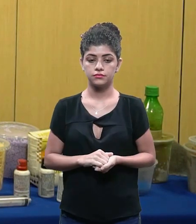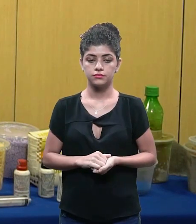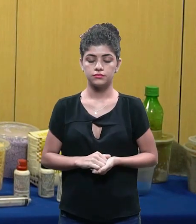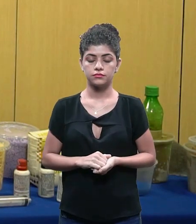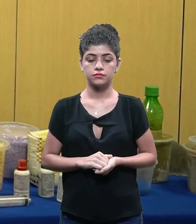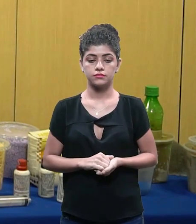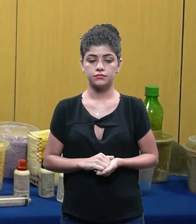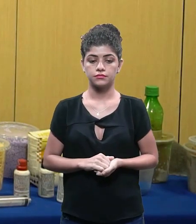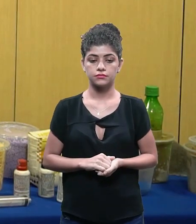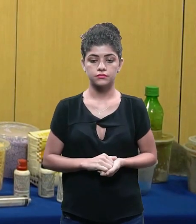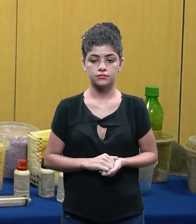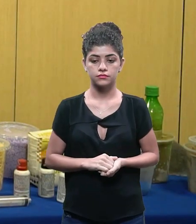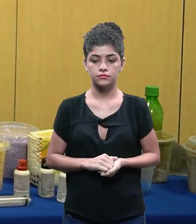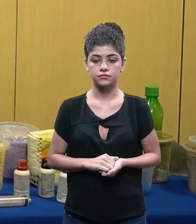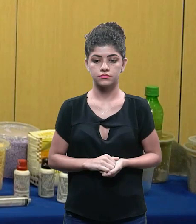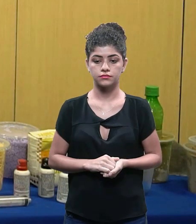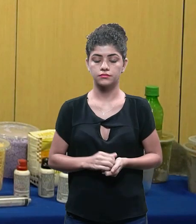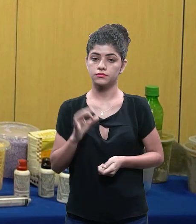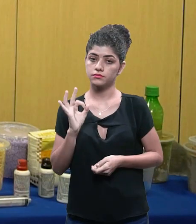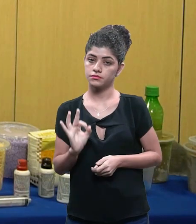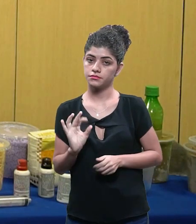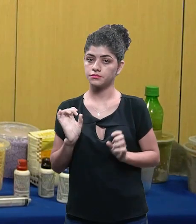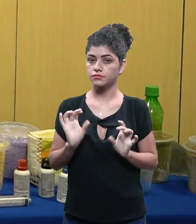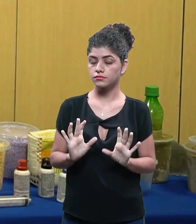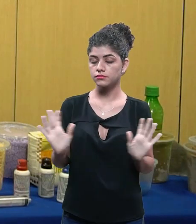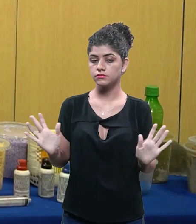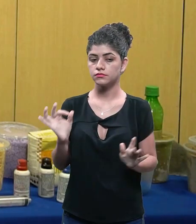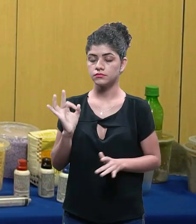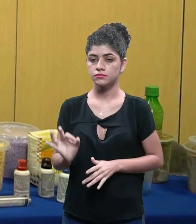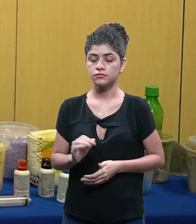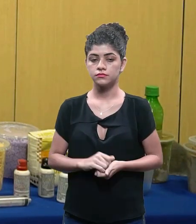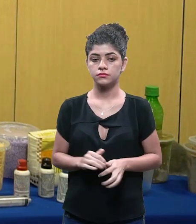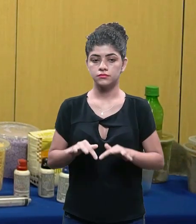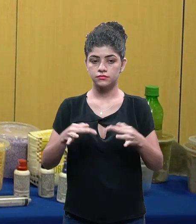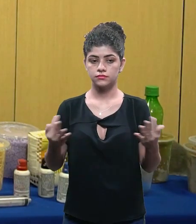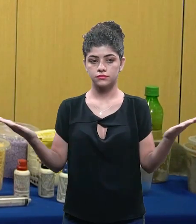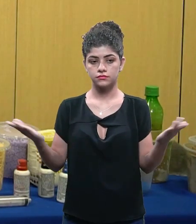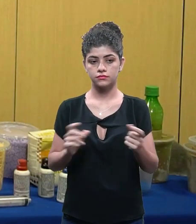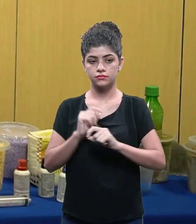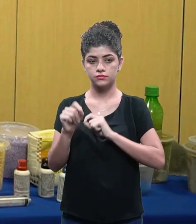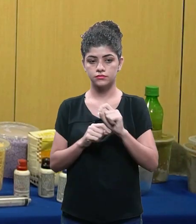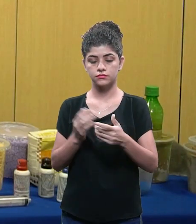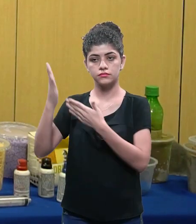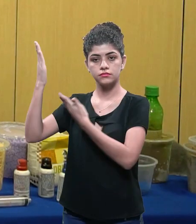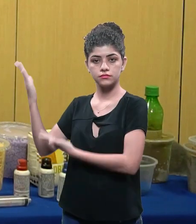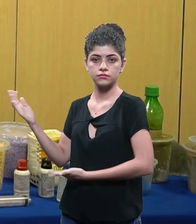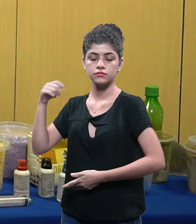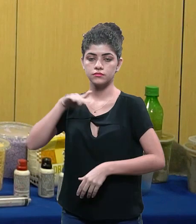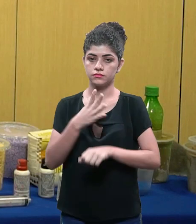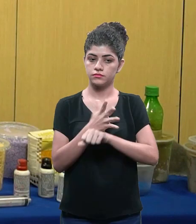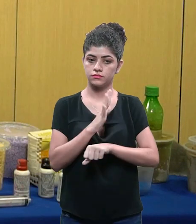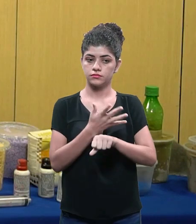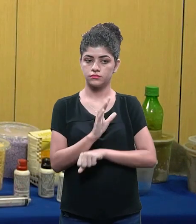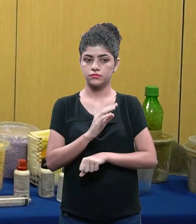eu represento isso na quantidade de vezes que eu vou colocar cada material certo? é bem simples agora a gente vai entrar no